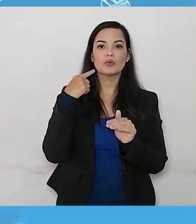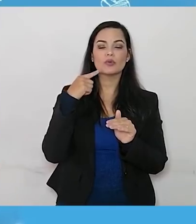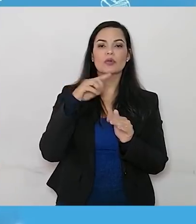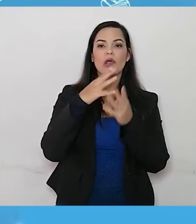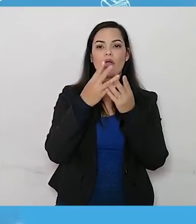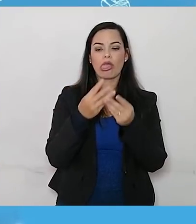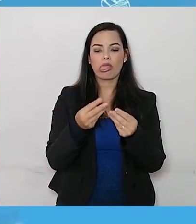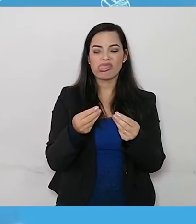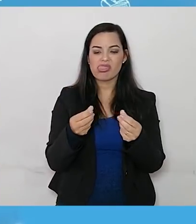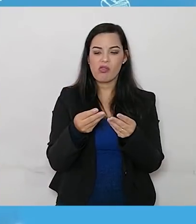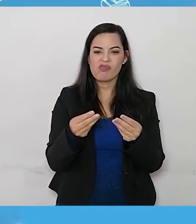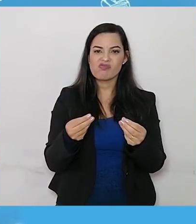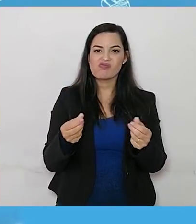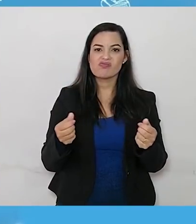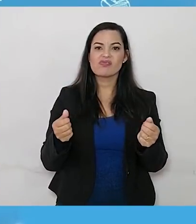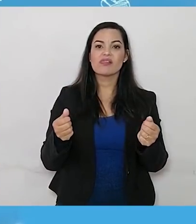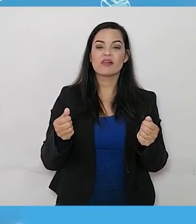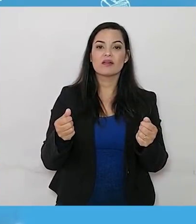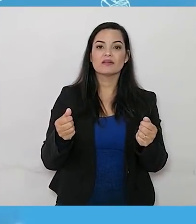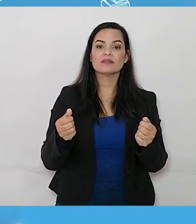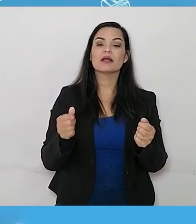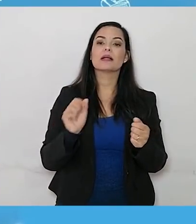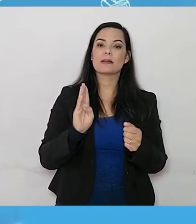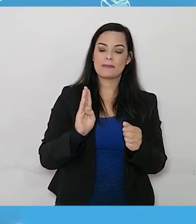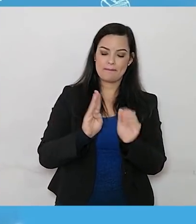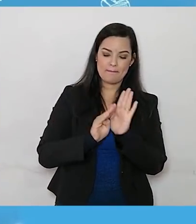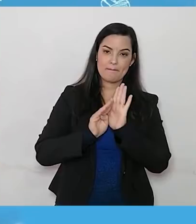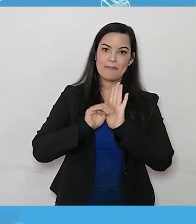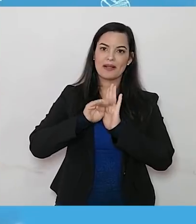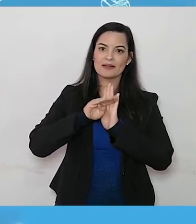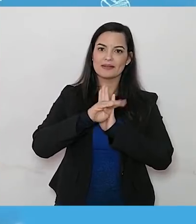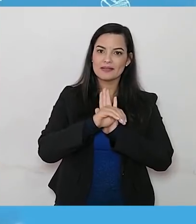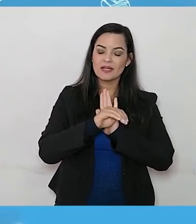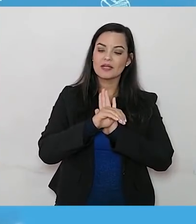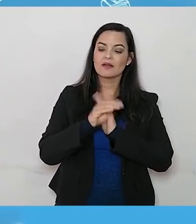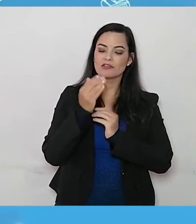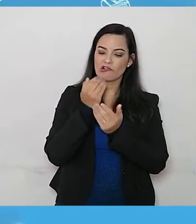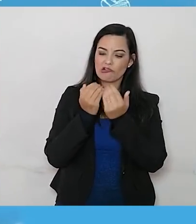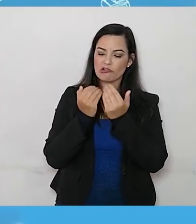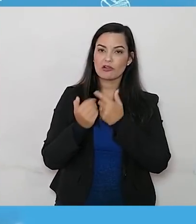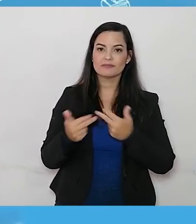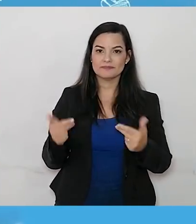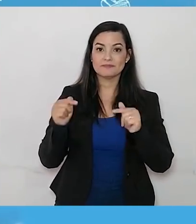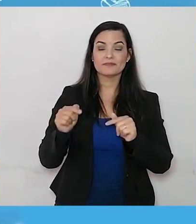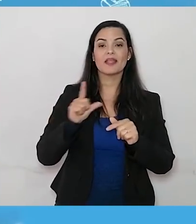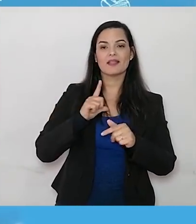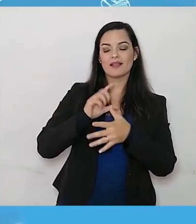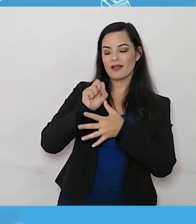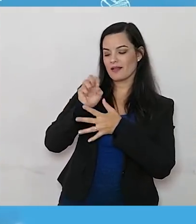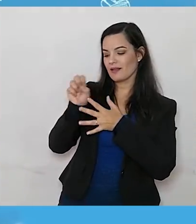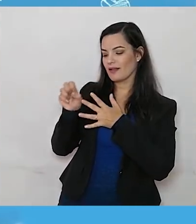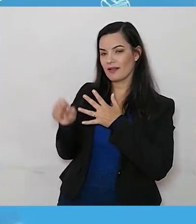ele entra em decomposição pela ação das bactérias. E nós temos mais uma cadeia